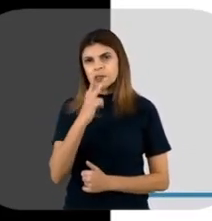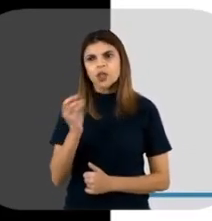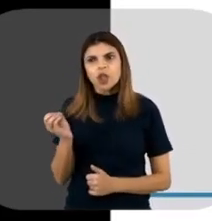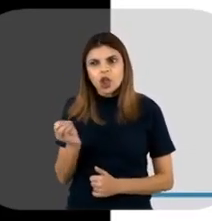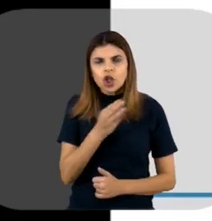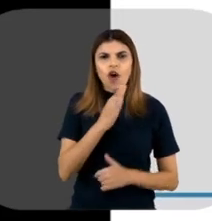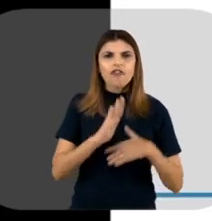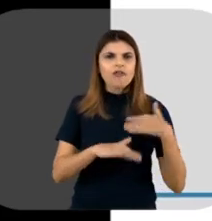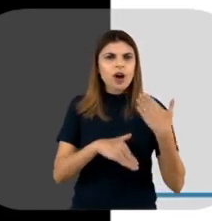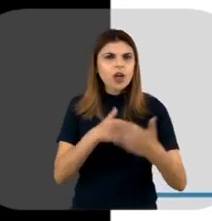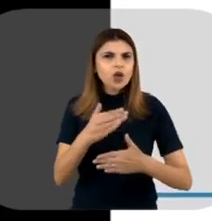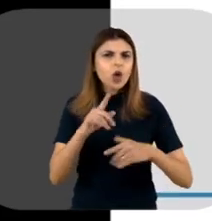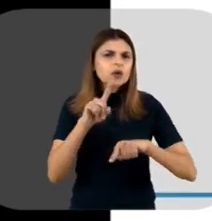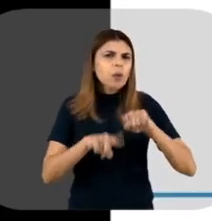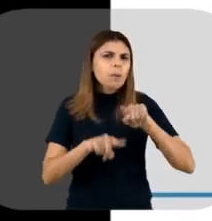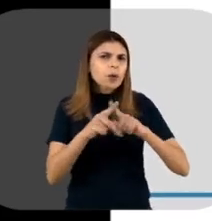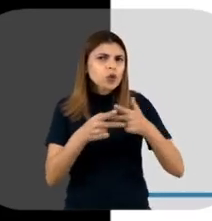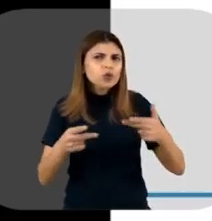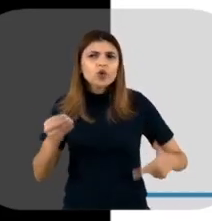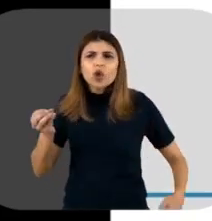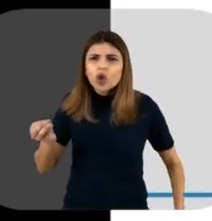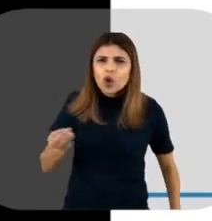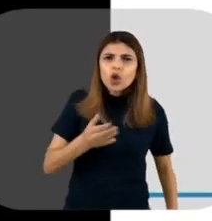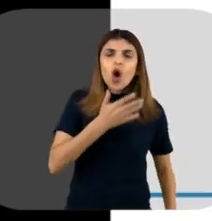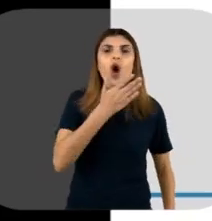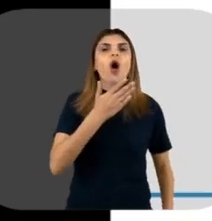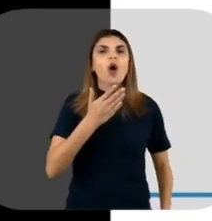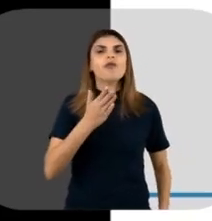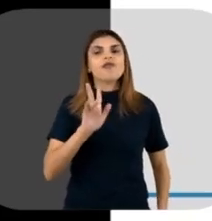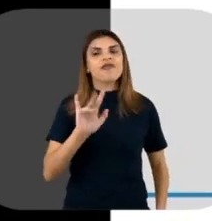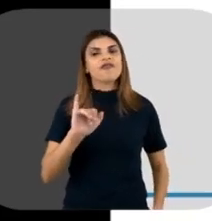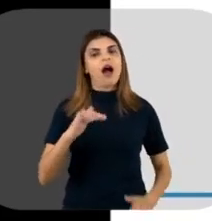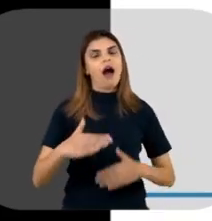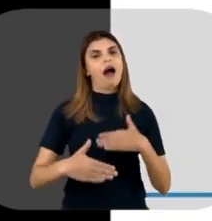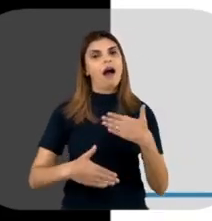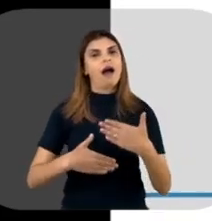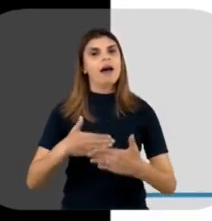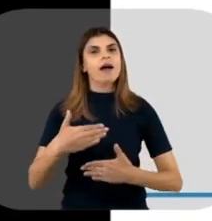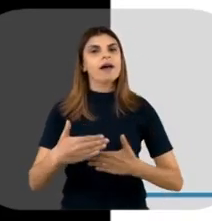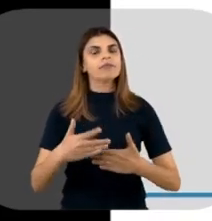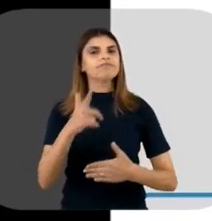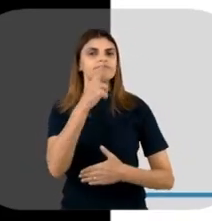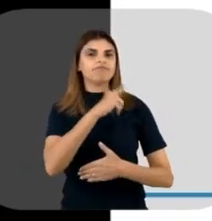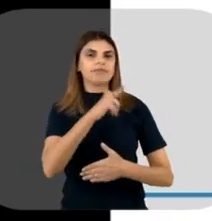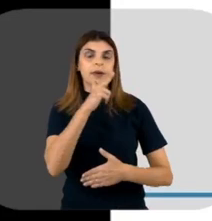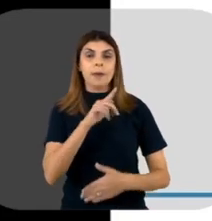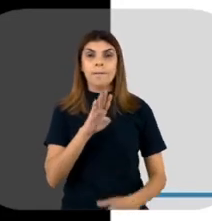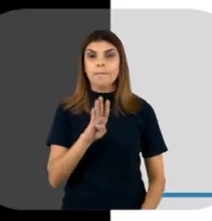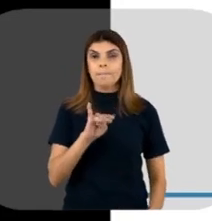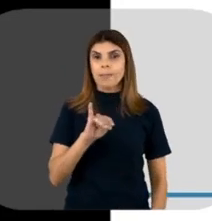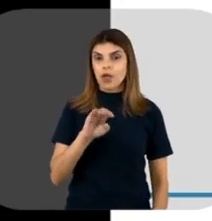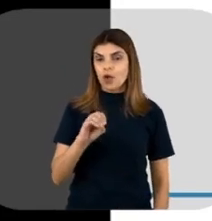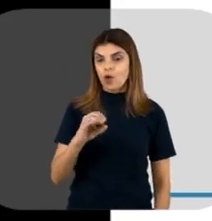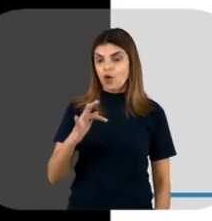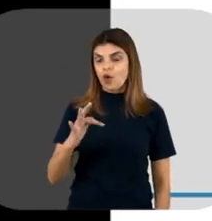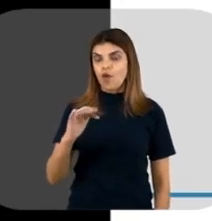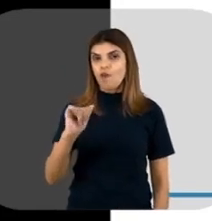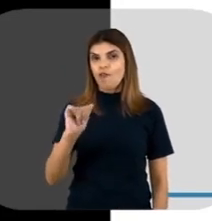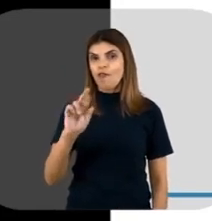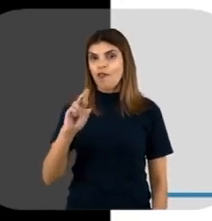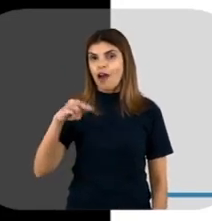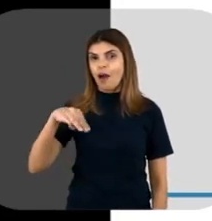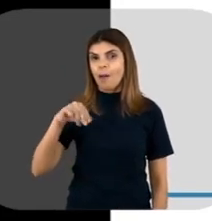inovadores, Produtos novos vão ser considerados biofármacos, né?